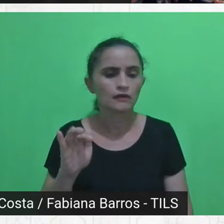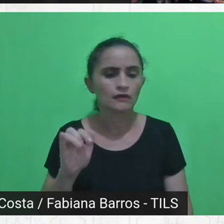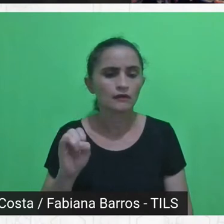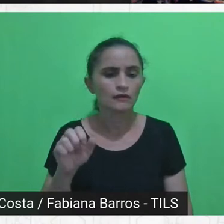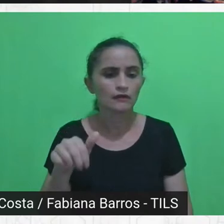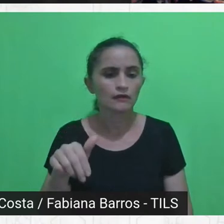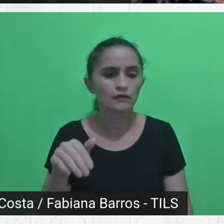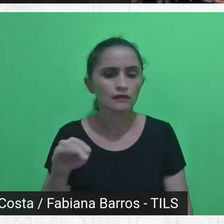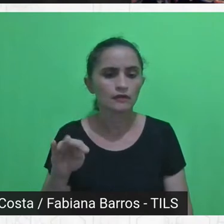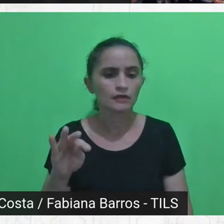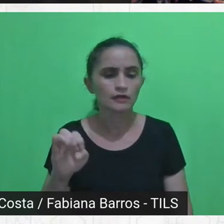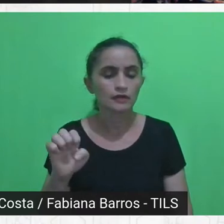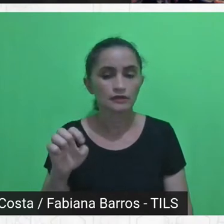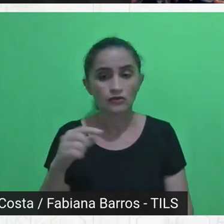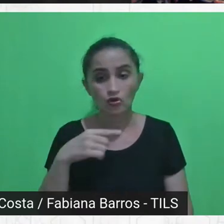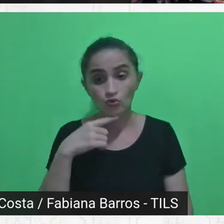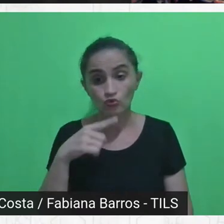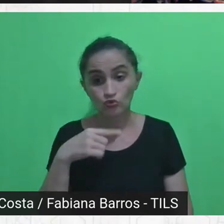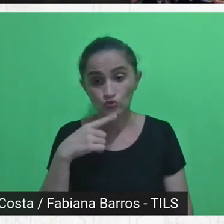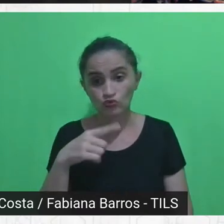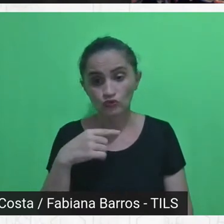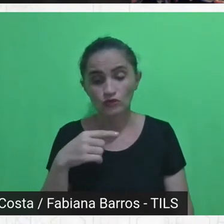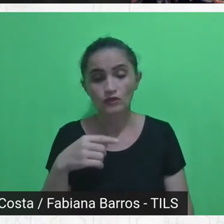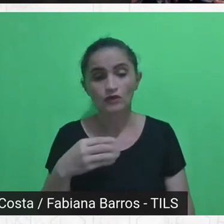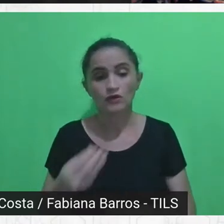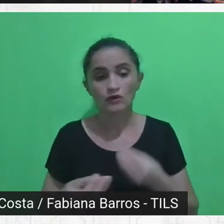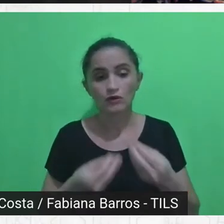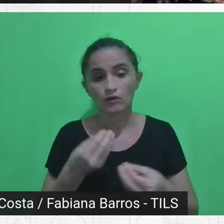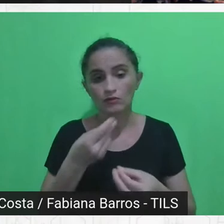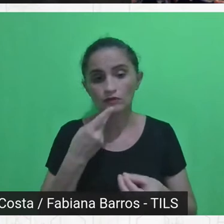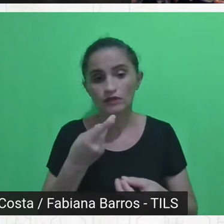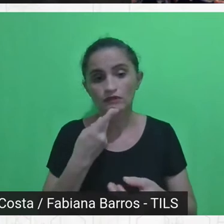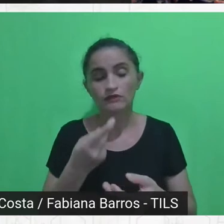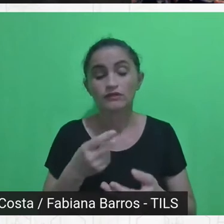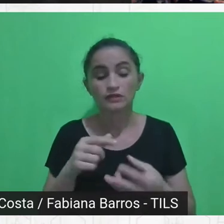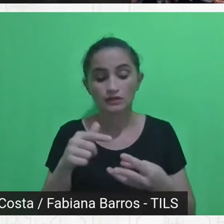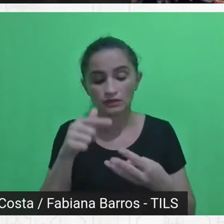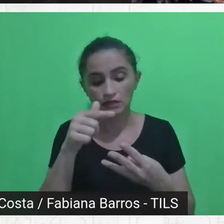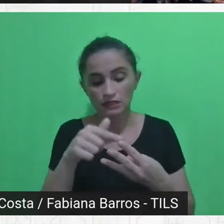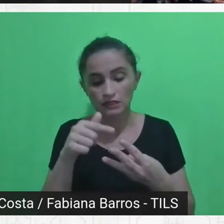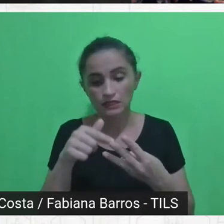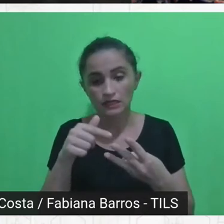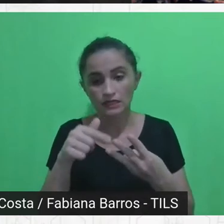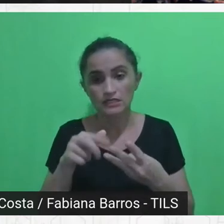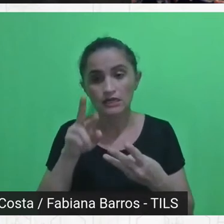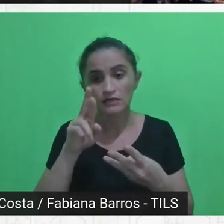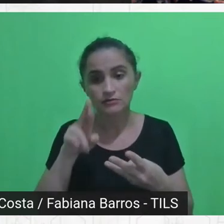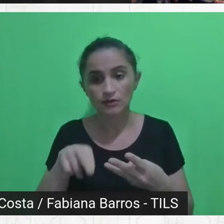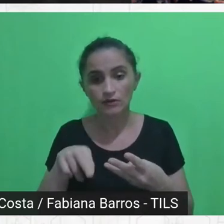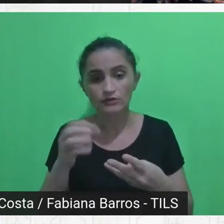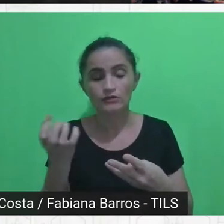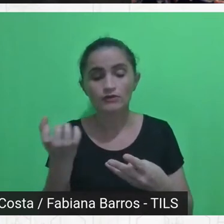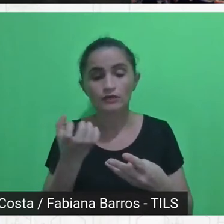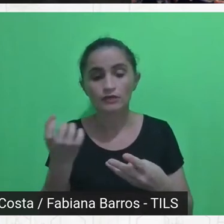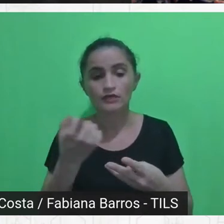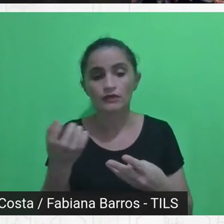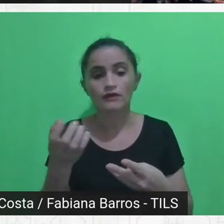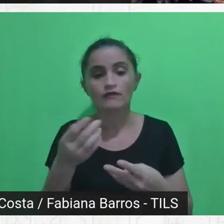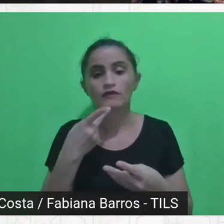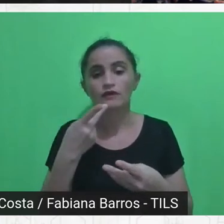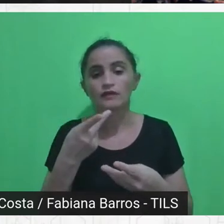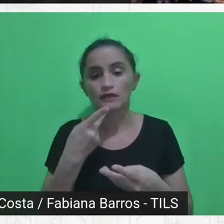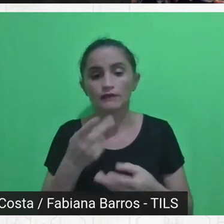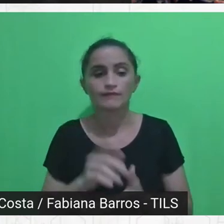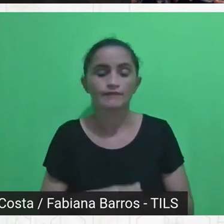na verdade, eu tenho três respostas, três coisas que eu queria comentar com a Alisa, que se não der, não couber aqui, depois a gente vê como é que a gente